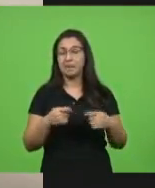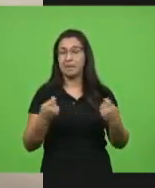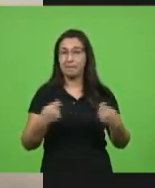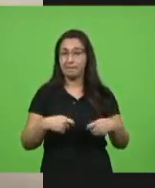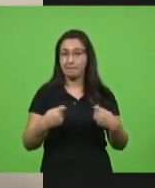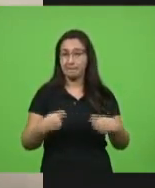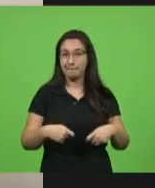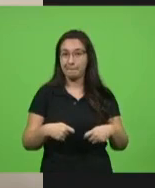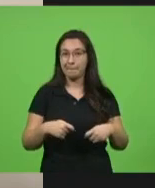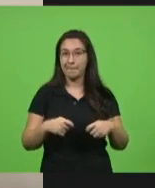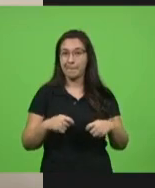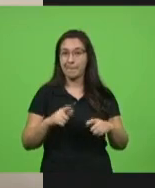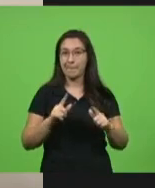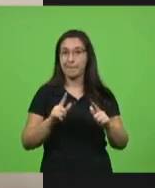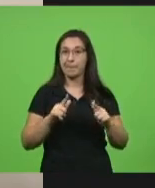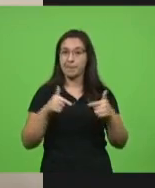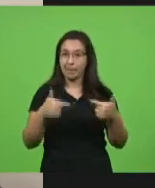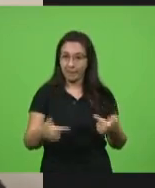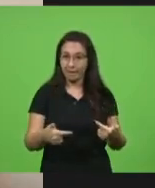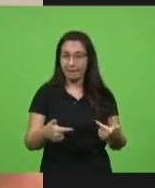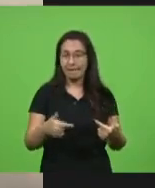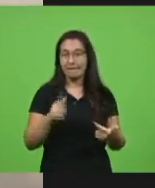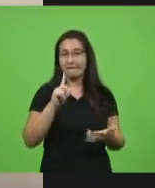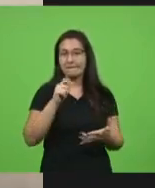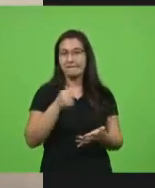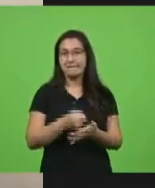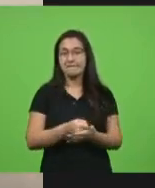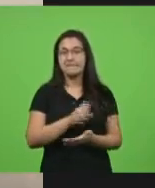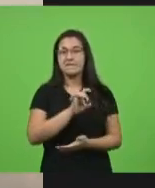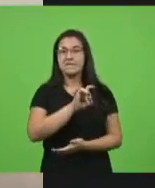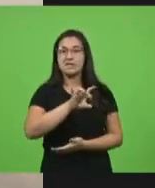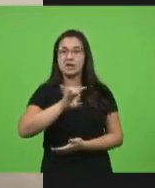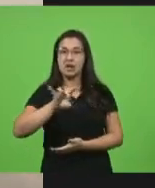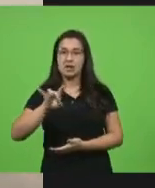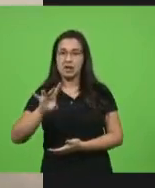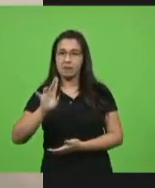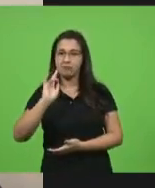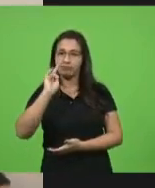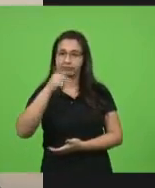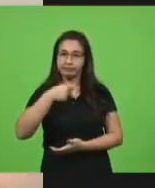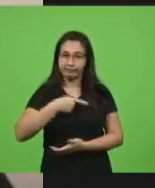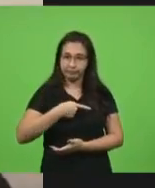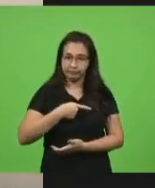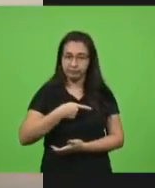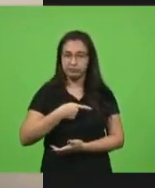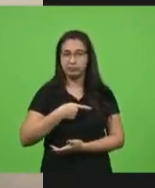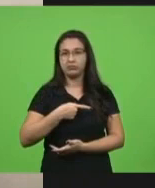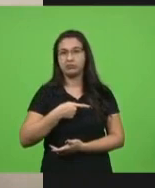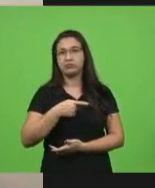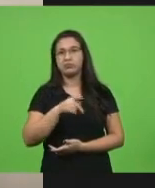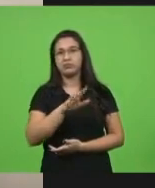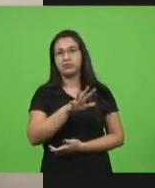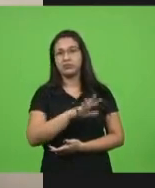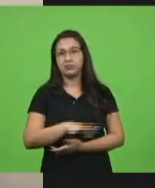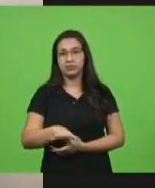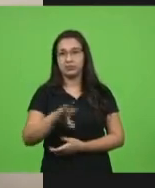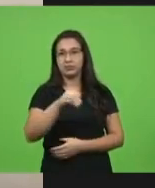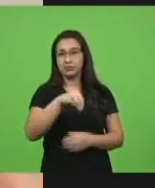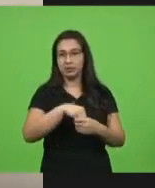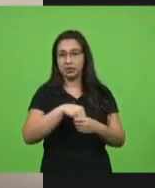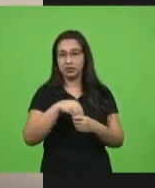atitudes por parte de cada um, de cada uma de nós, dos entes federativos.